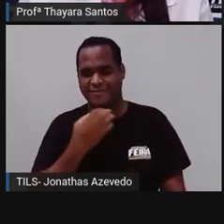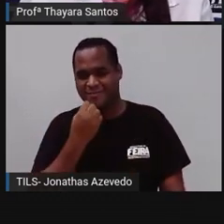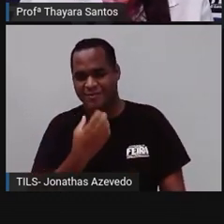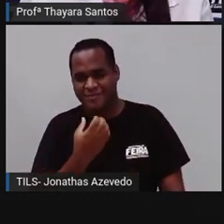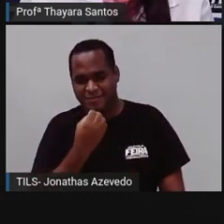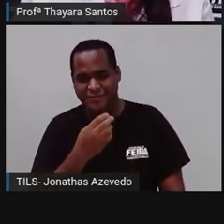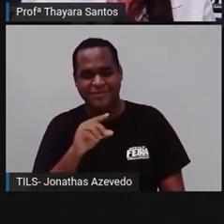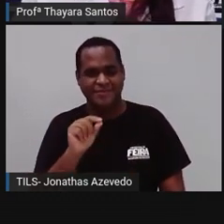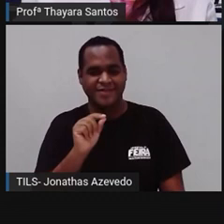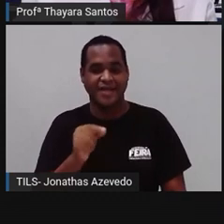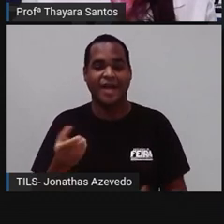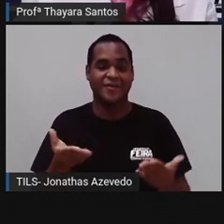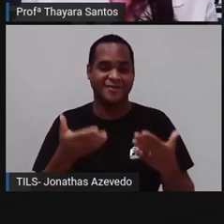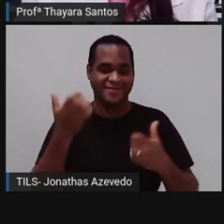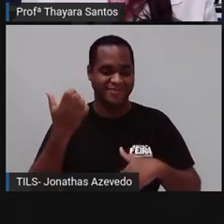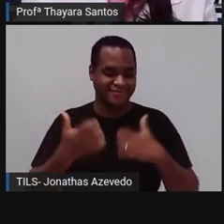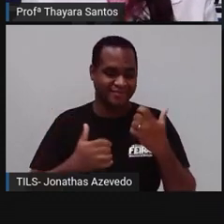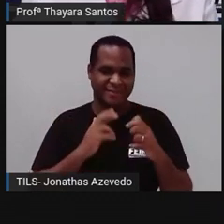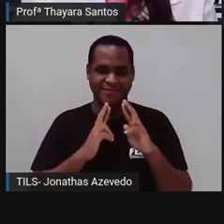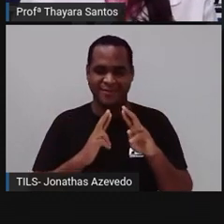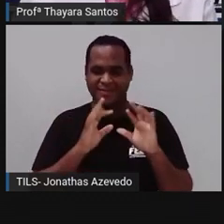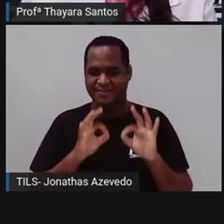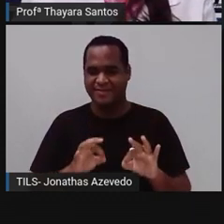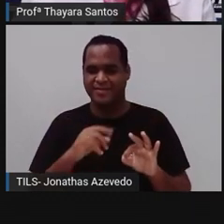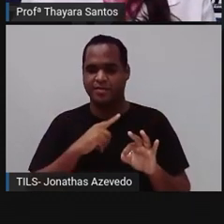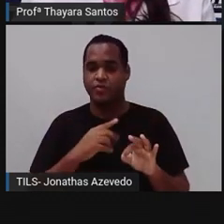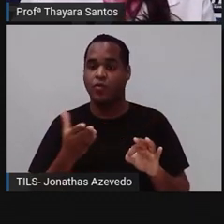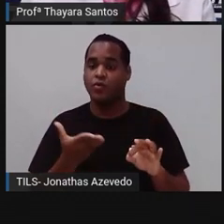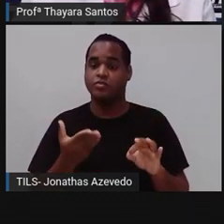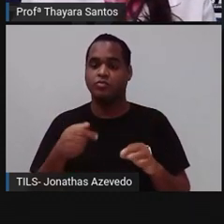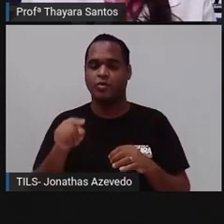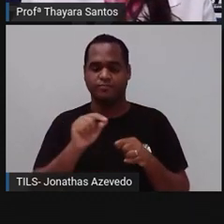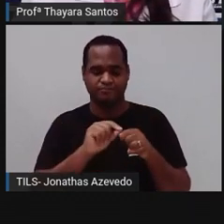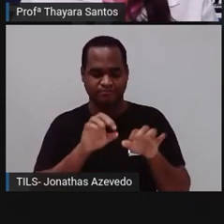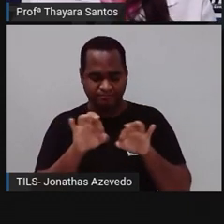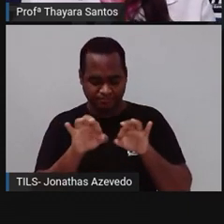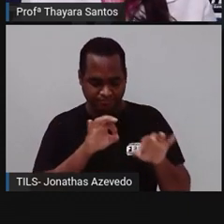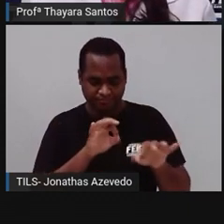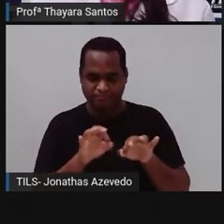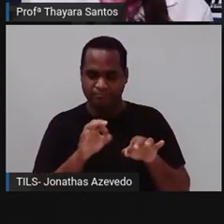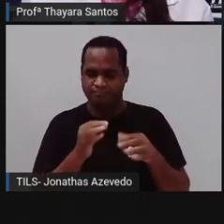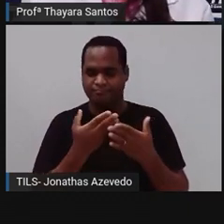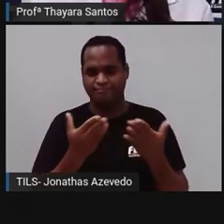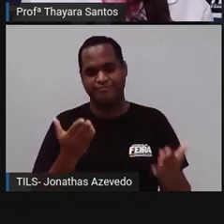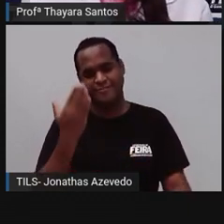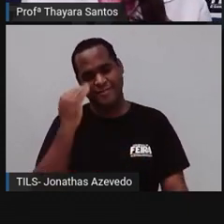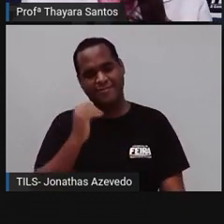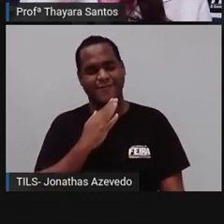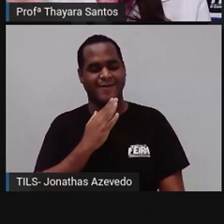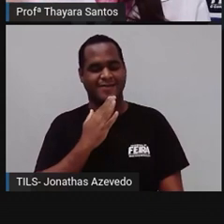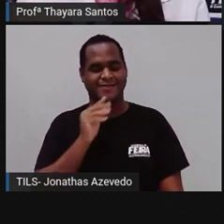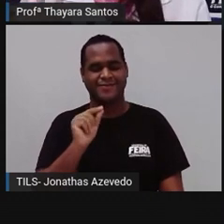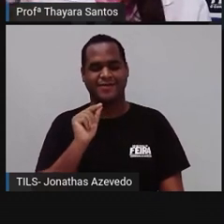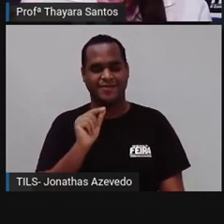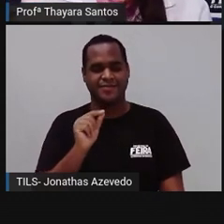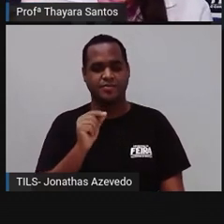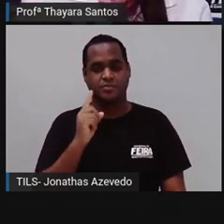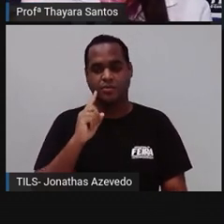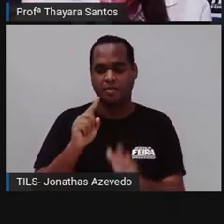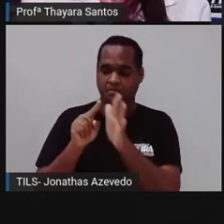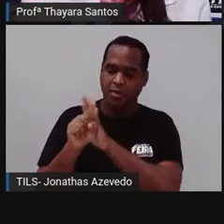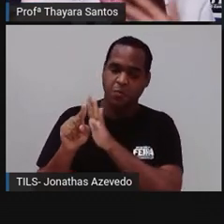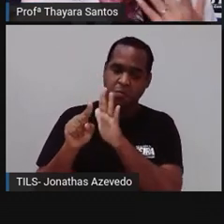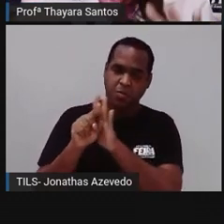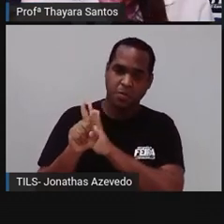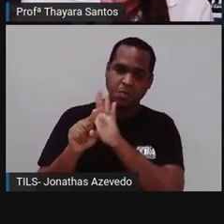lado, que é a hora da atividade. E hoje a gente vai fazer um fast quiz que vocês já conhecem como é que funciona. Vai aparecer as perguntas